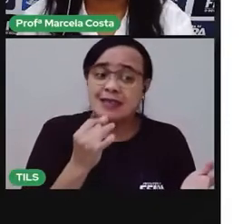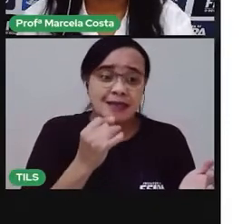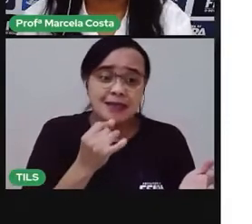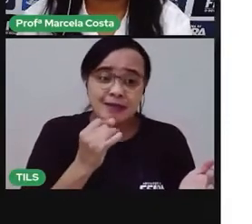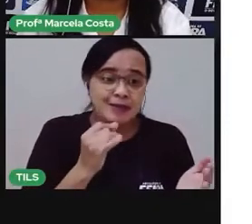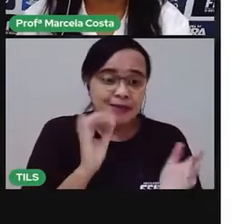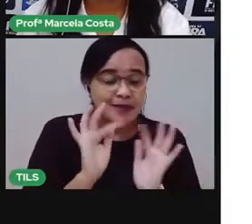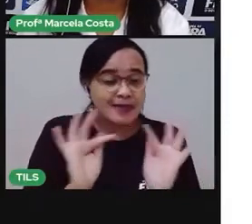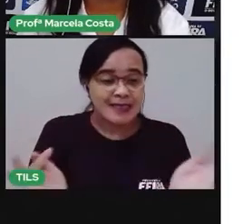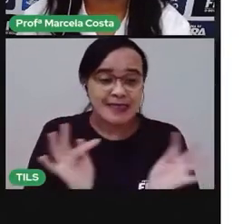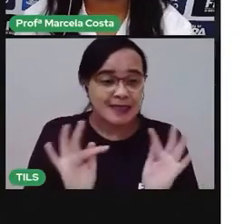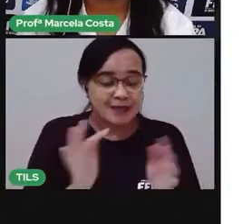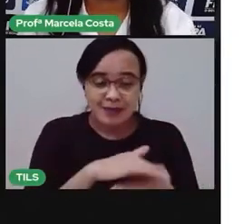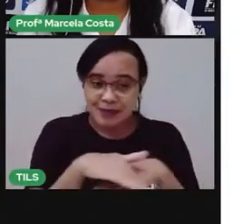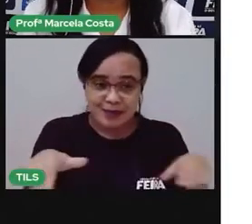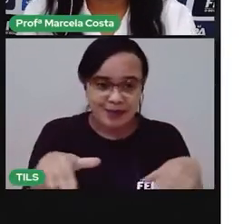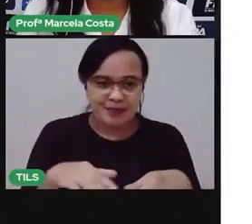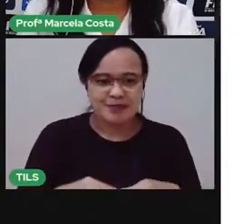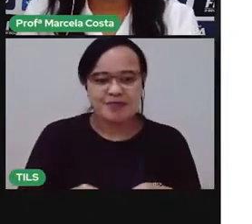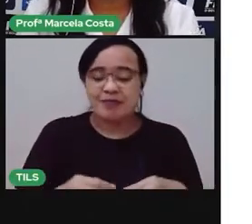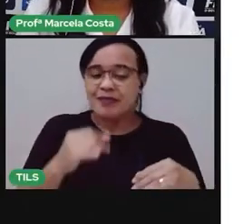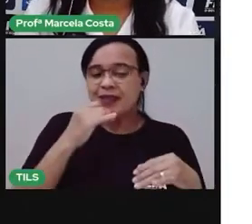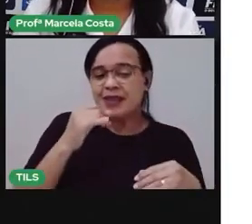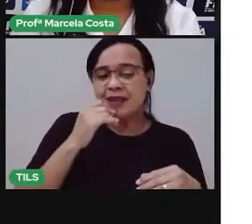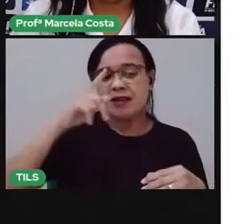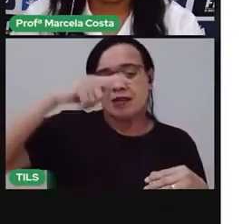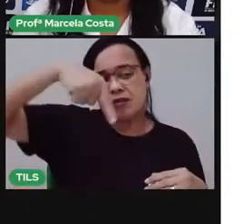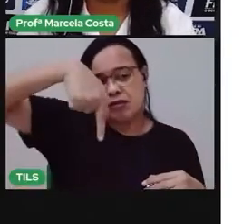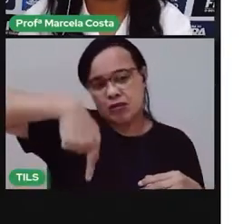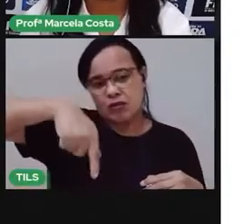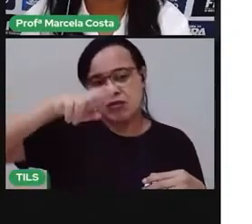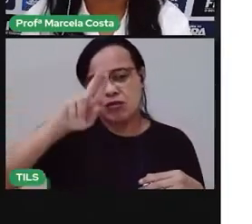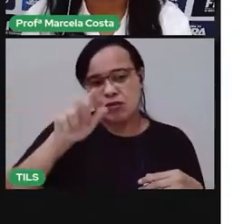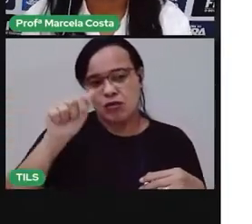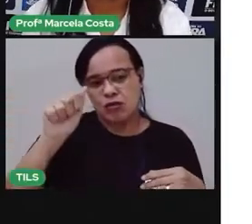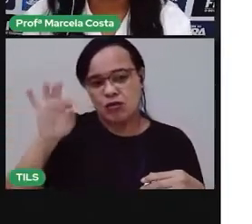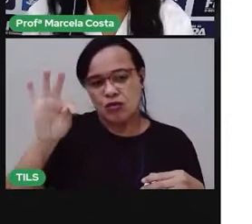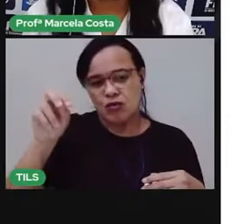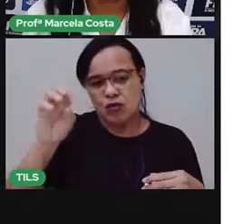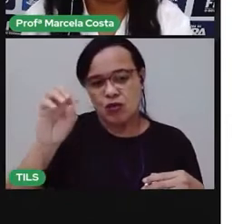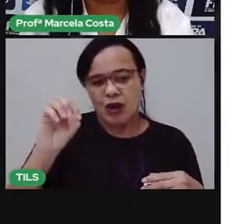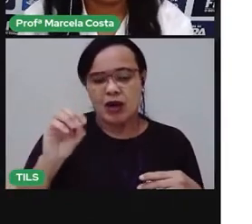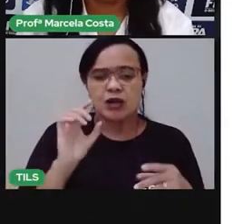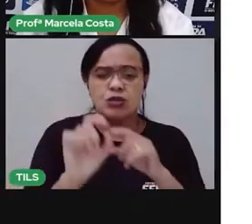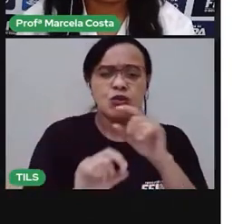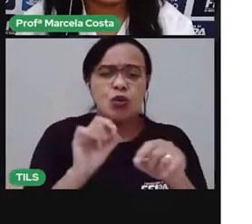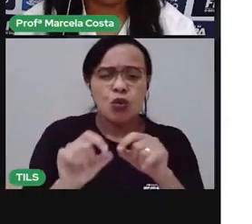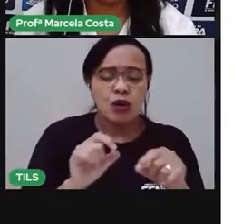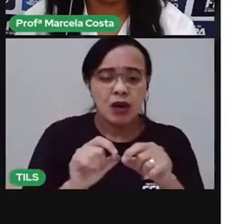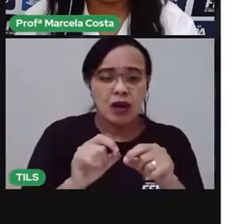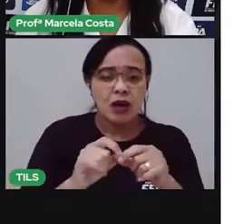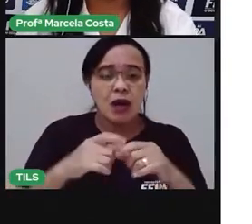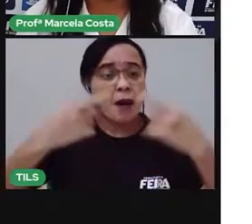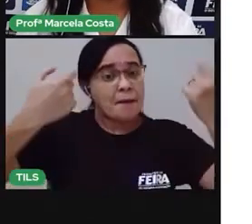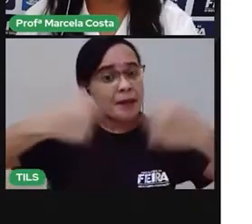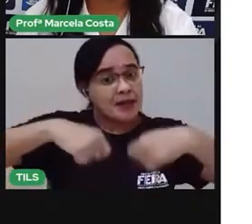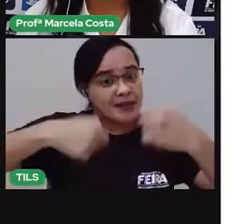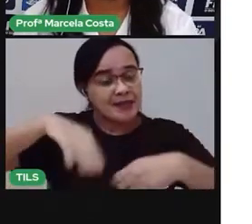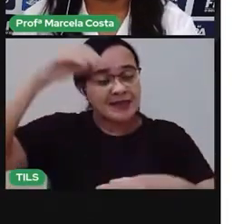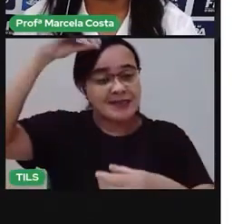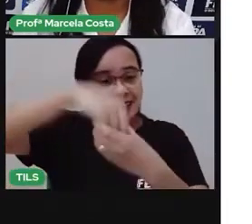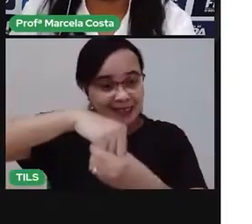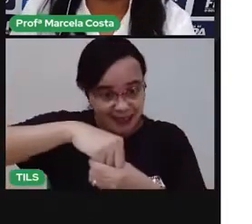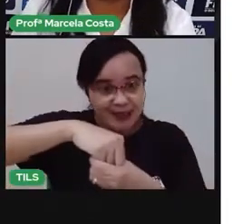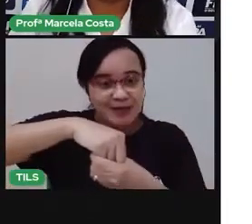quarto. O que é que geralmente tem no ambiente de um quarto? Não pode faltar uma cama num quarto, né?